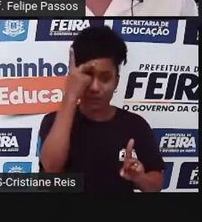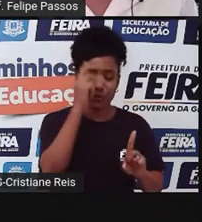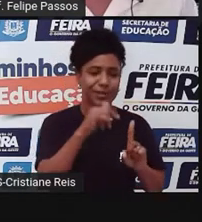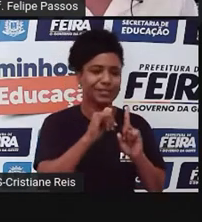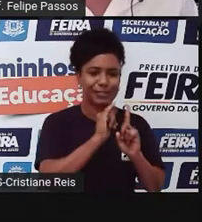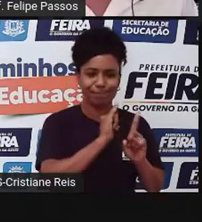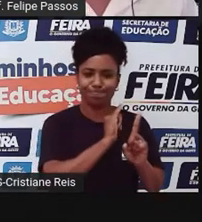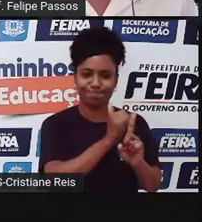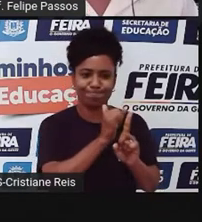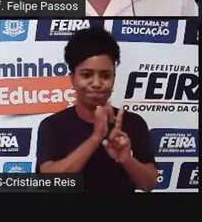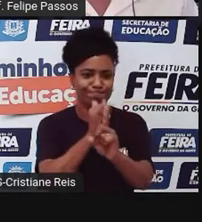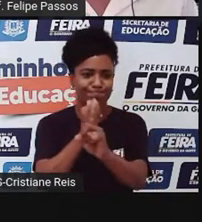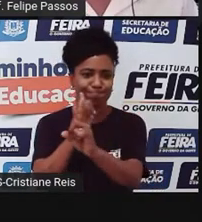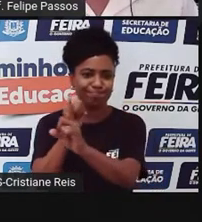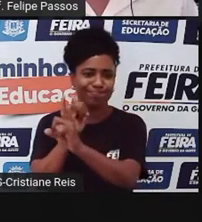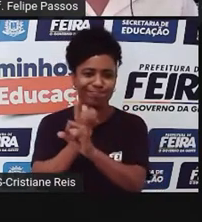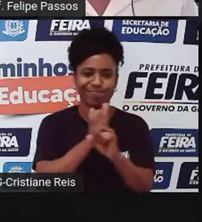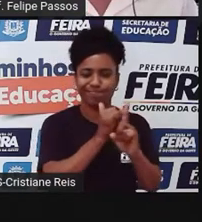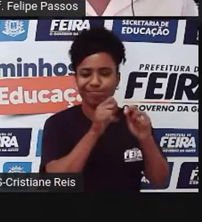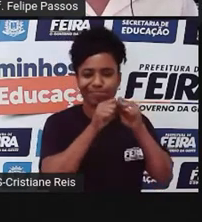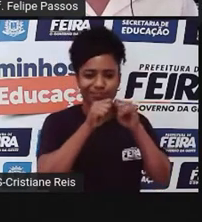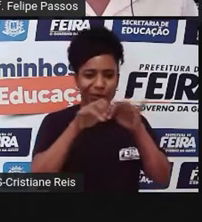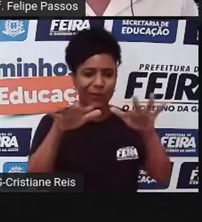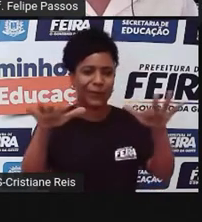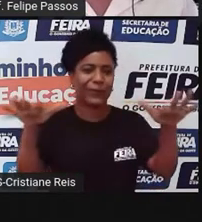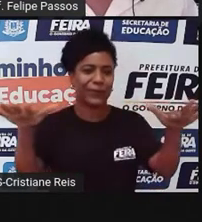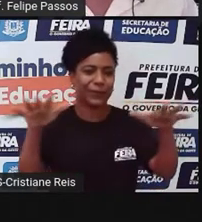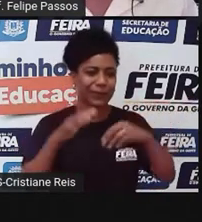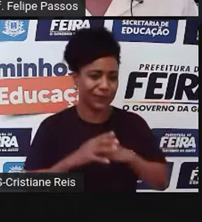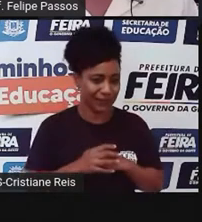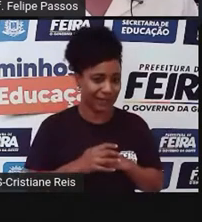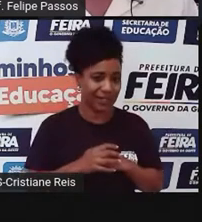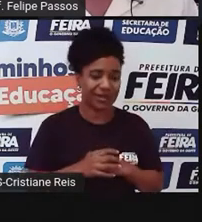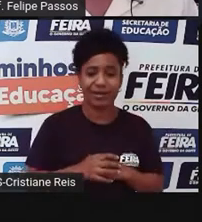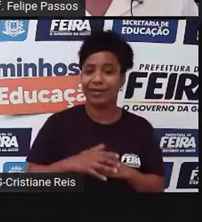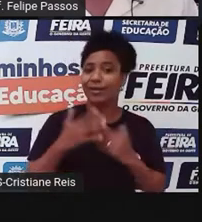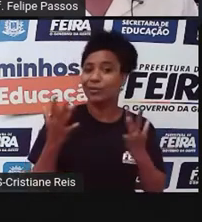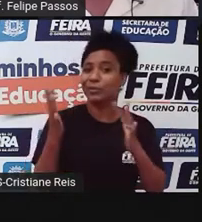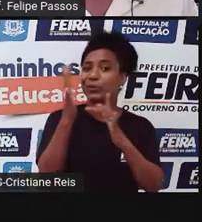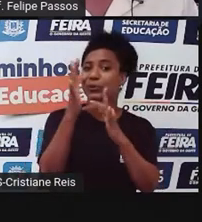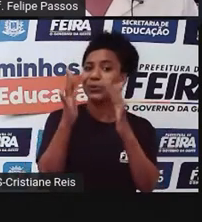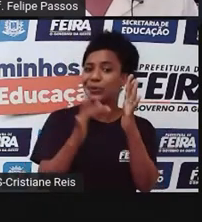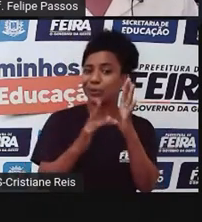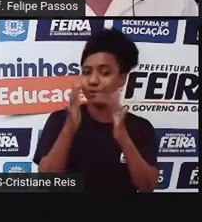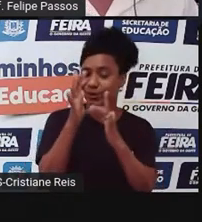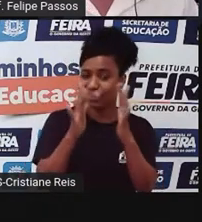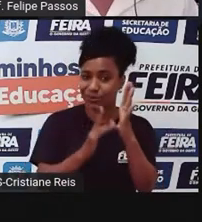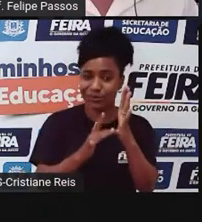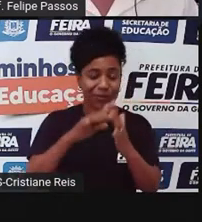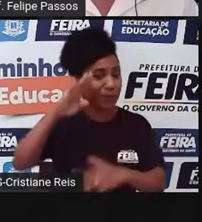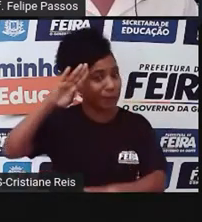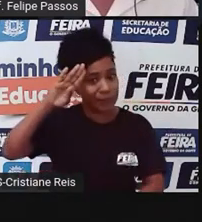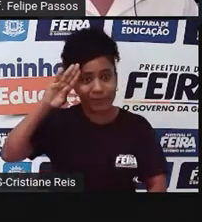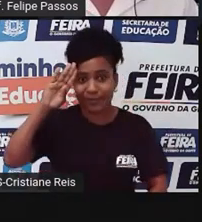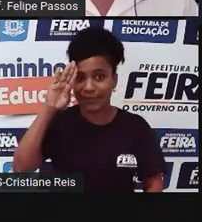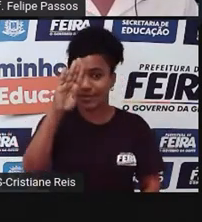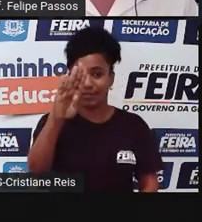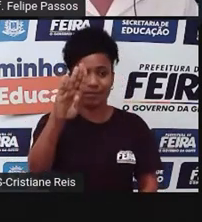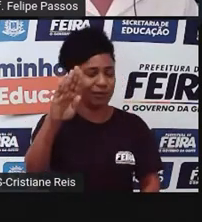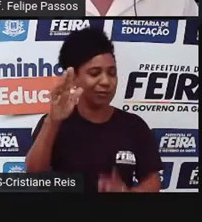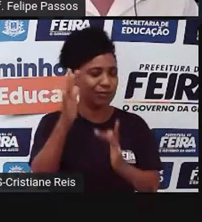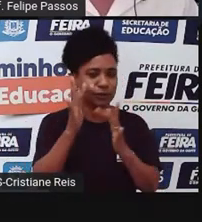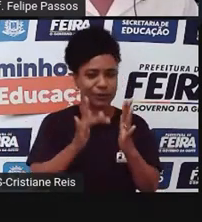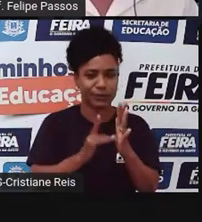pessoas até hoje. Para que figura mais influente do que Jesus de Nazaré? Não é verdade? Ele era um ser humano